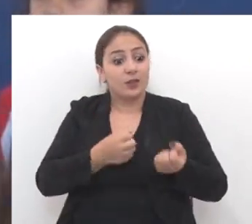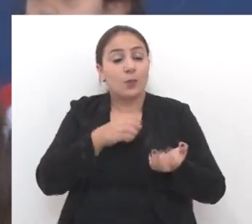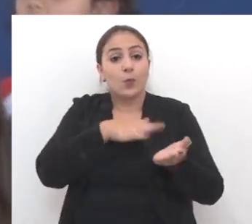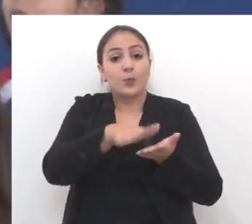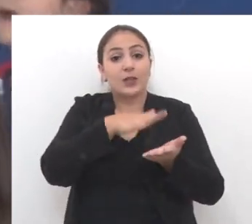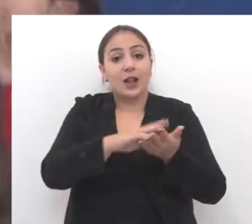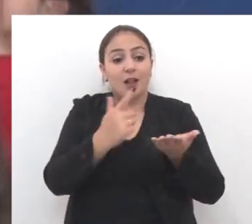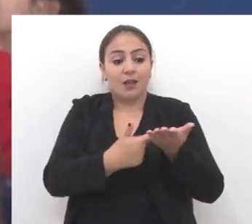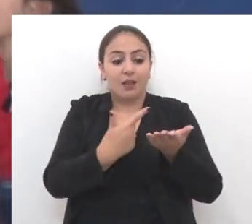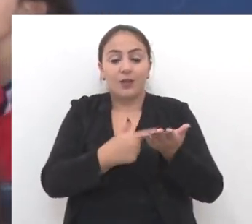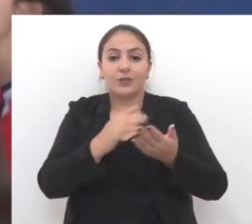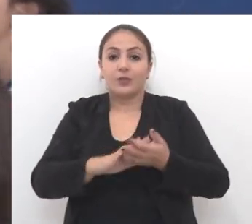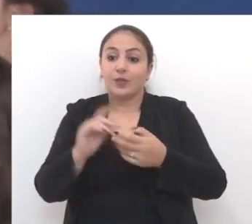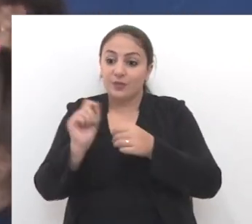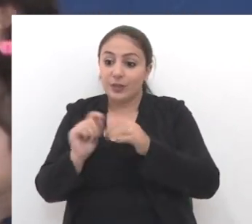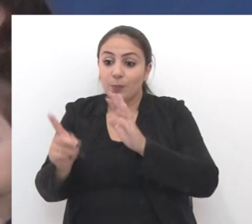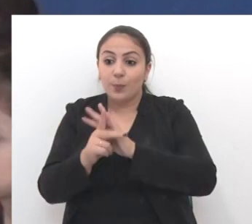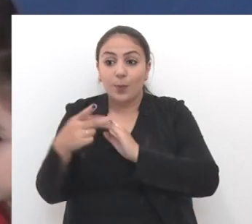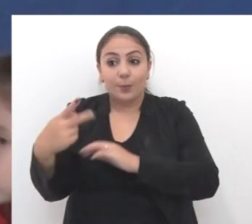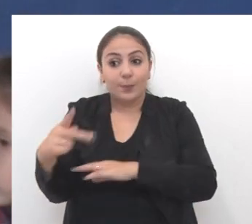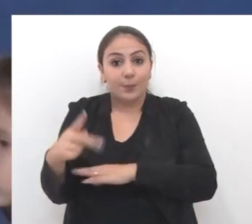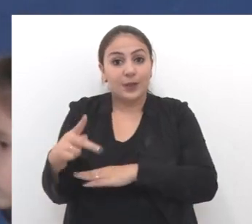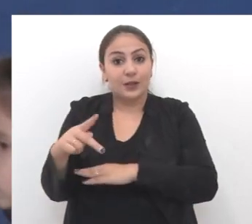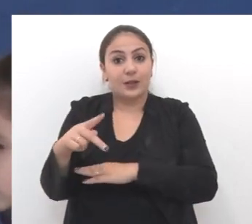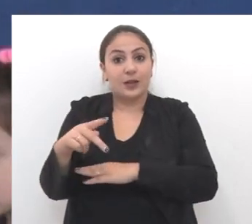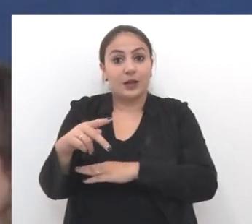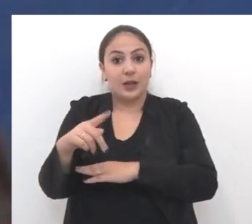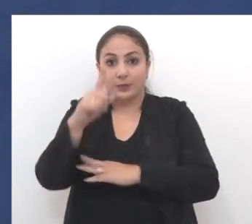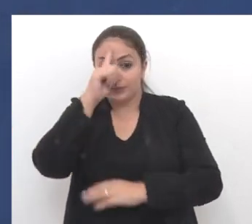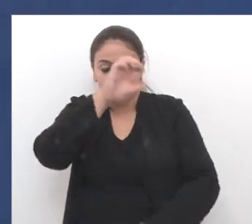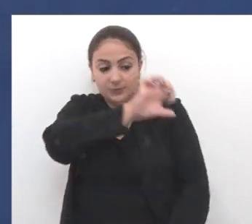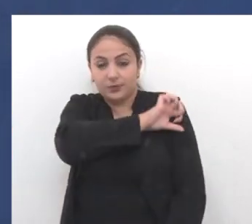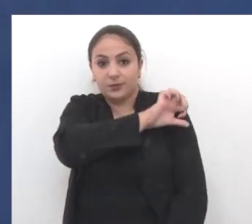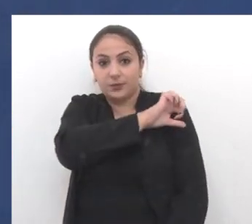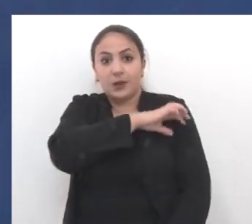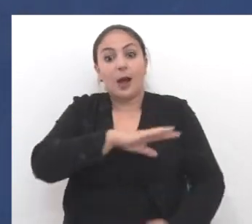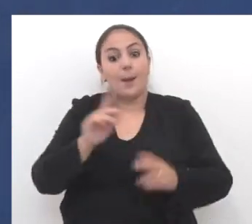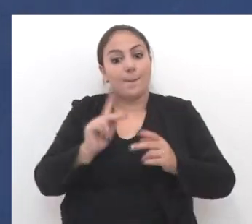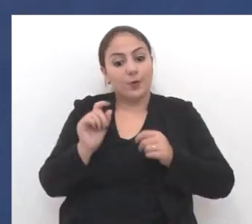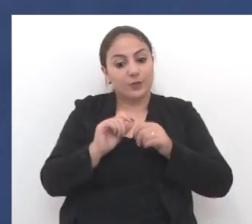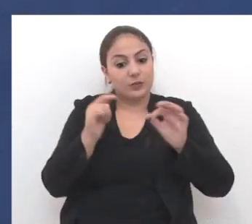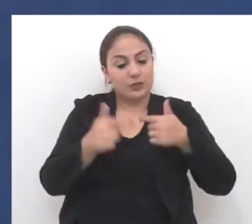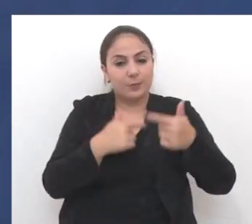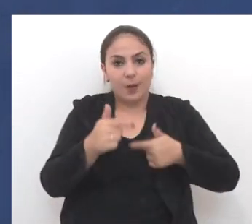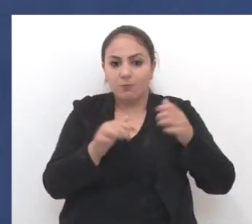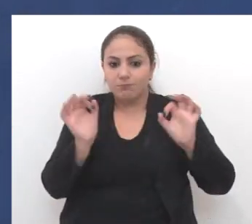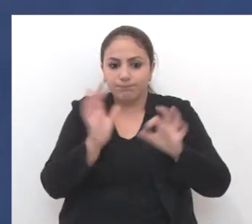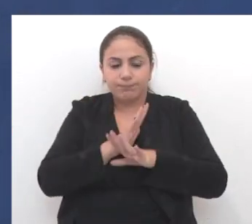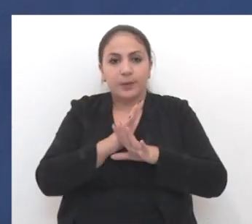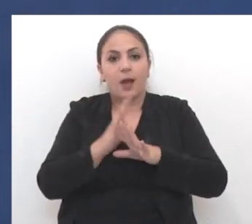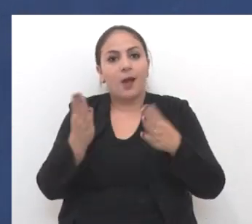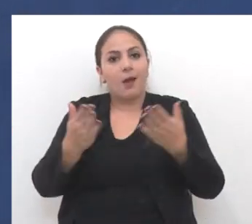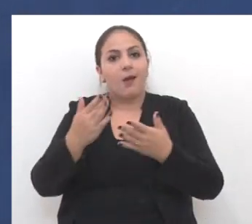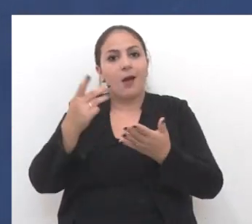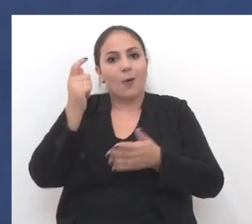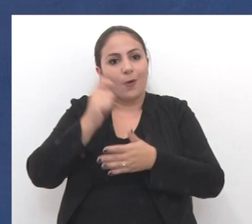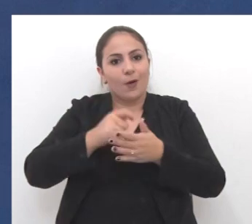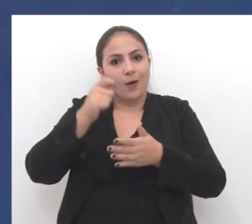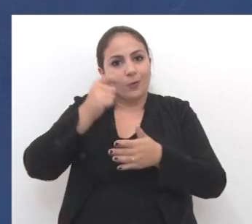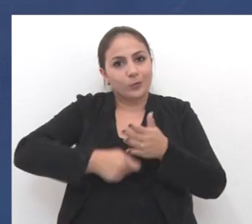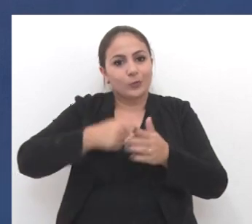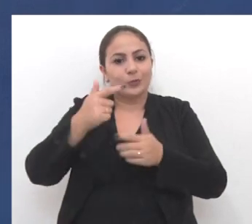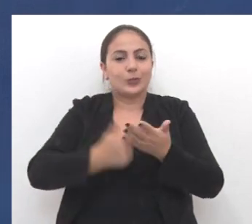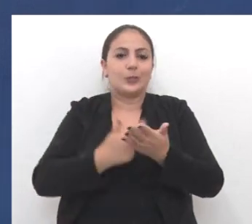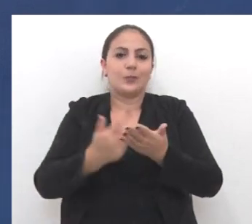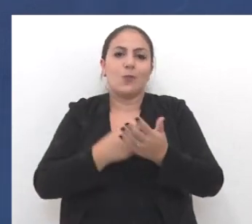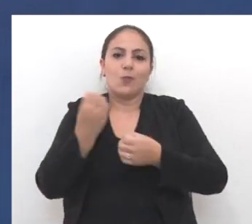porque foi um livro realizado pelo nono ano. Então a professora fez um trabalho com eles, onde agora eles serão autores do seu